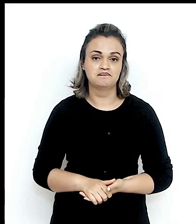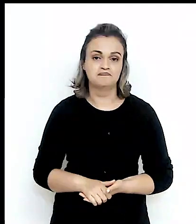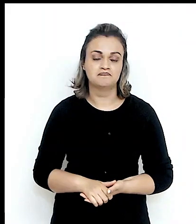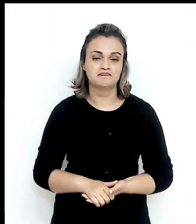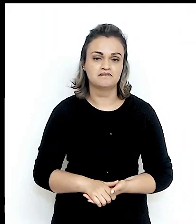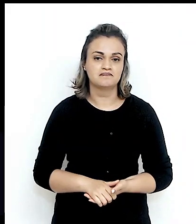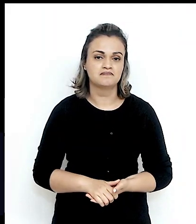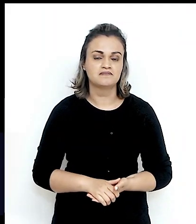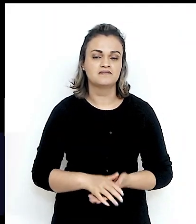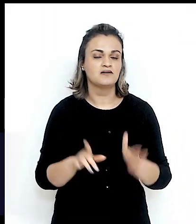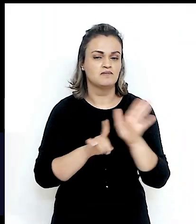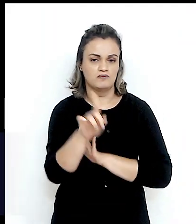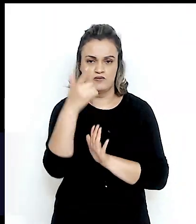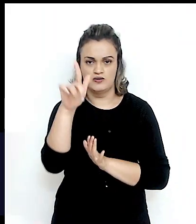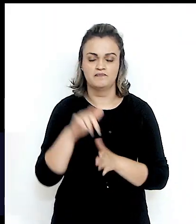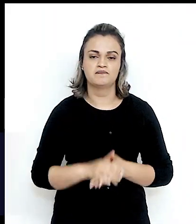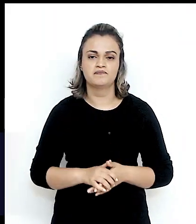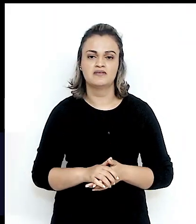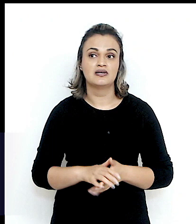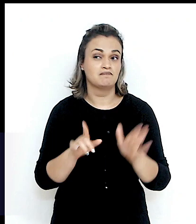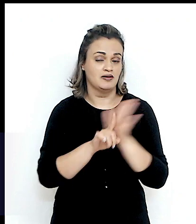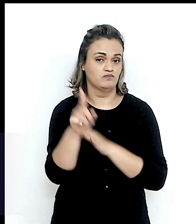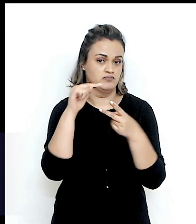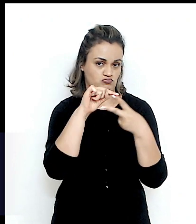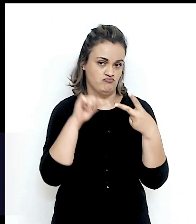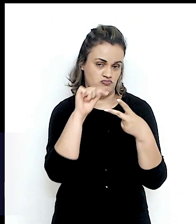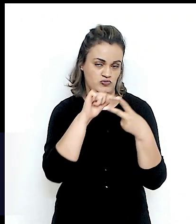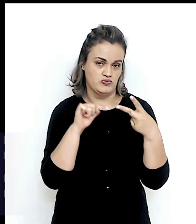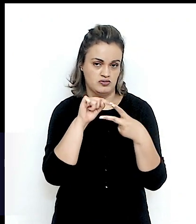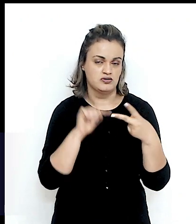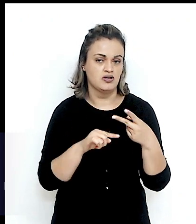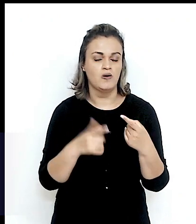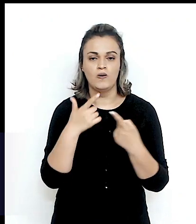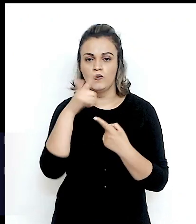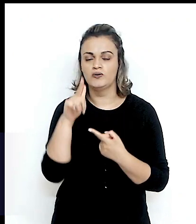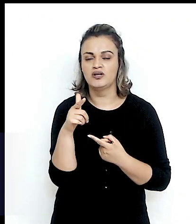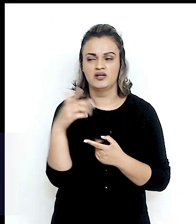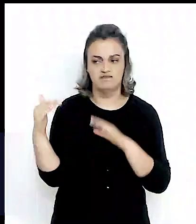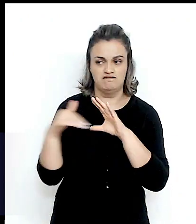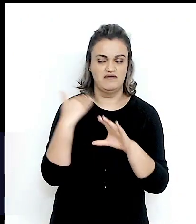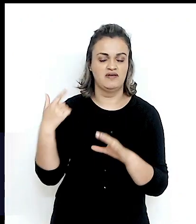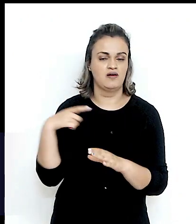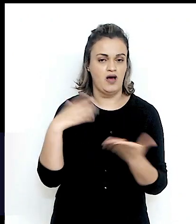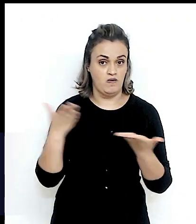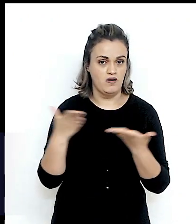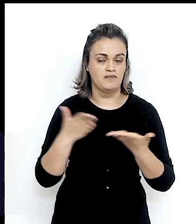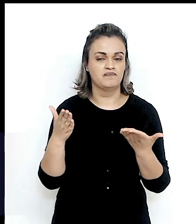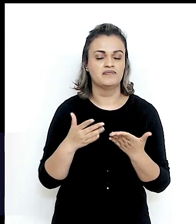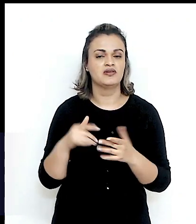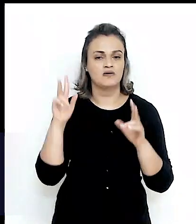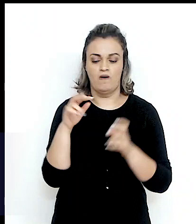Eu queria passar para uma pergunta que, na realidade, são duas perguntas, uma também nos chegou agora há pouco sobre o mesmo tema, de